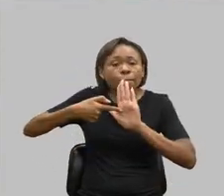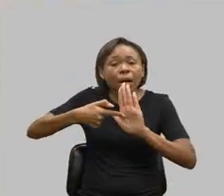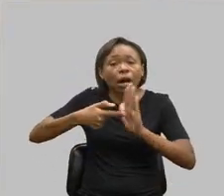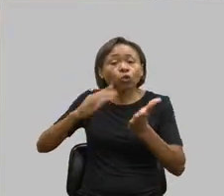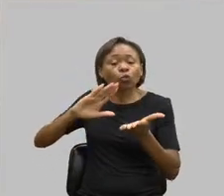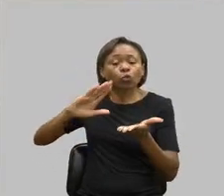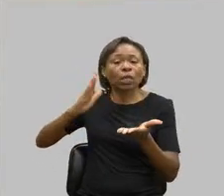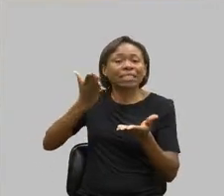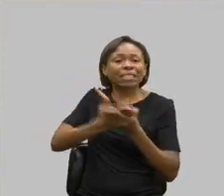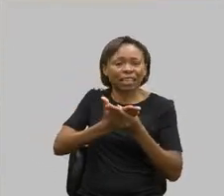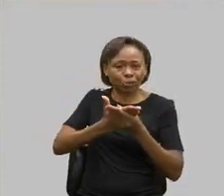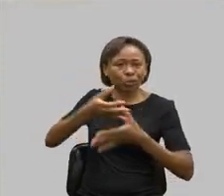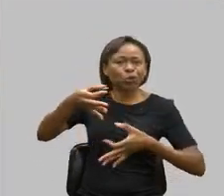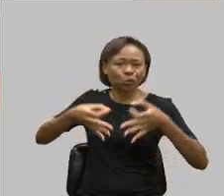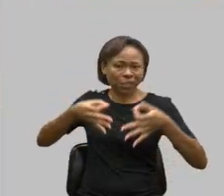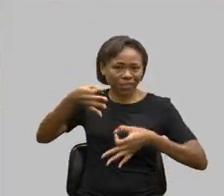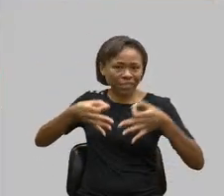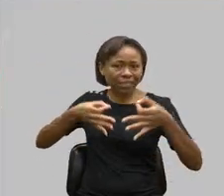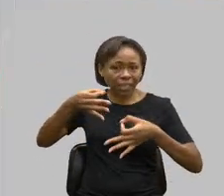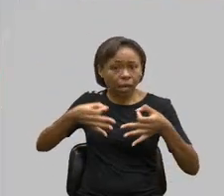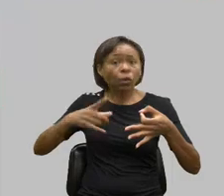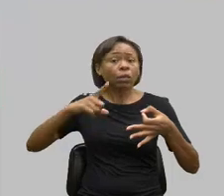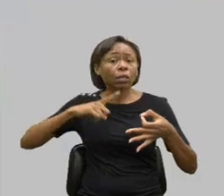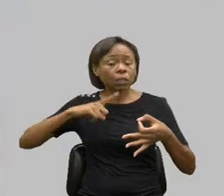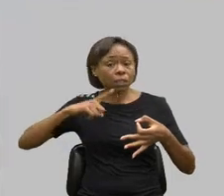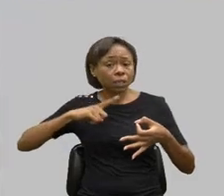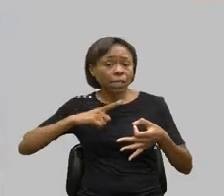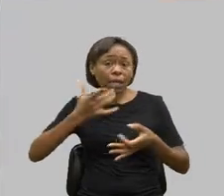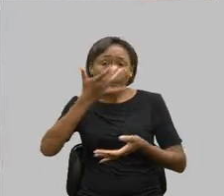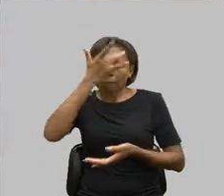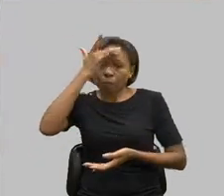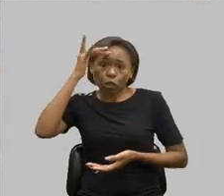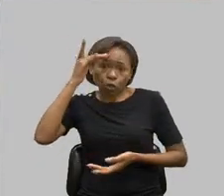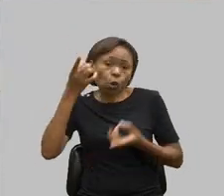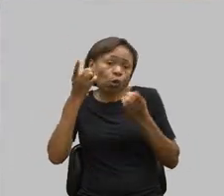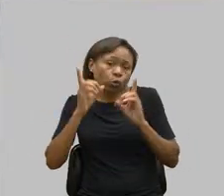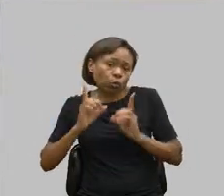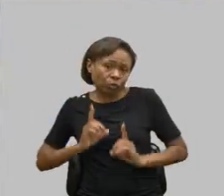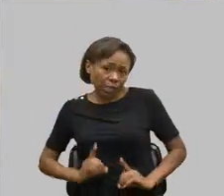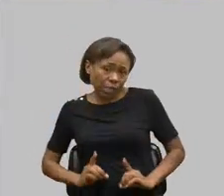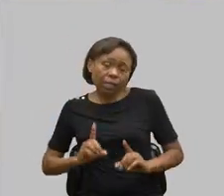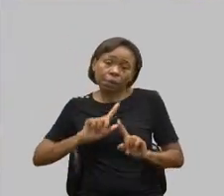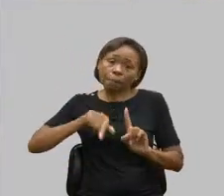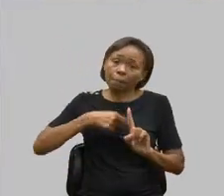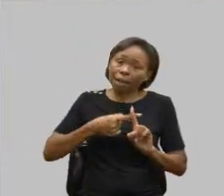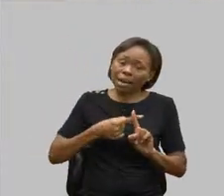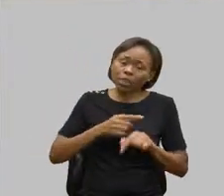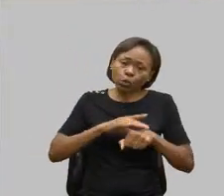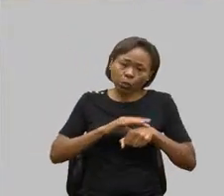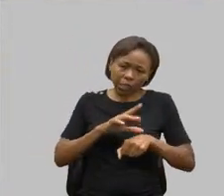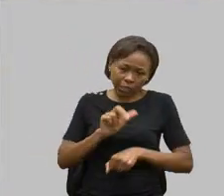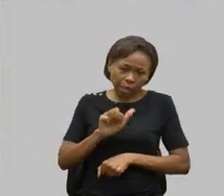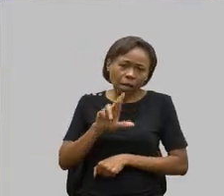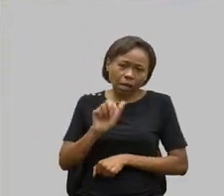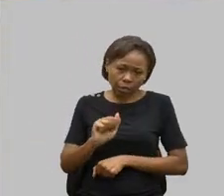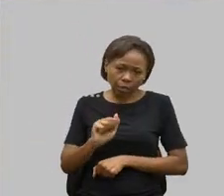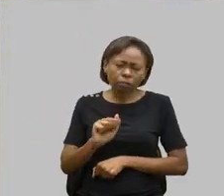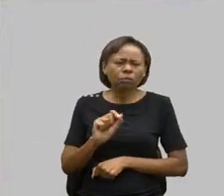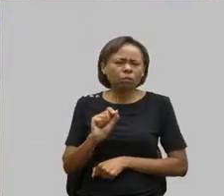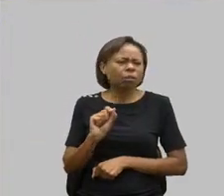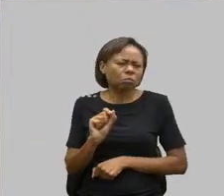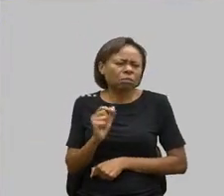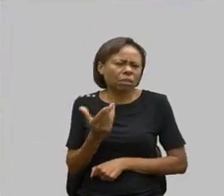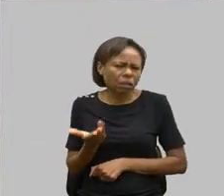que tenham como parte pessoas com doenças raras e deficiências. O que é isso? Atualmente